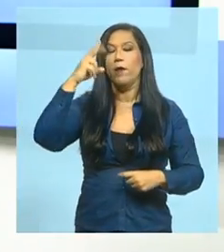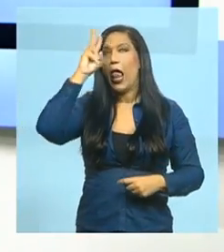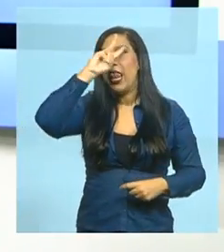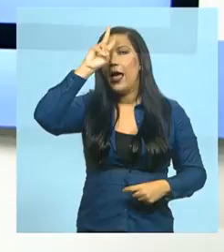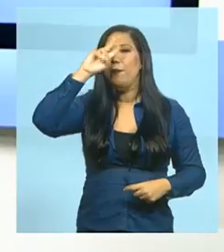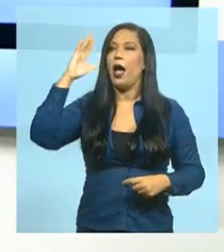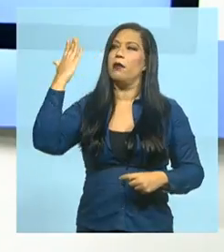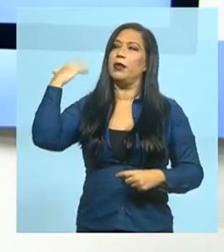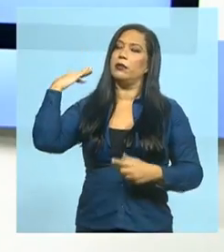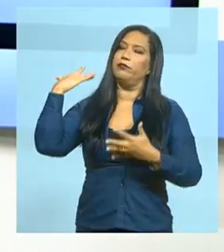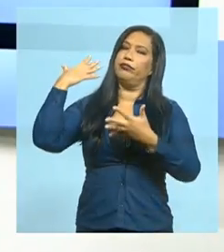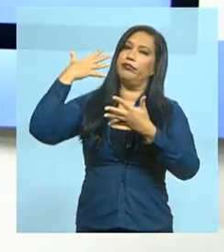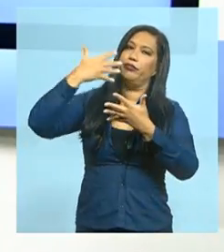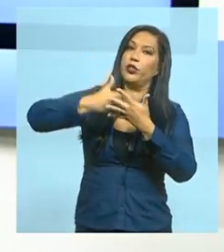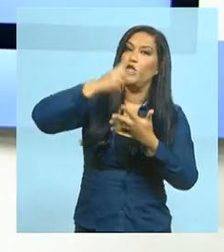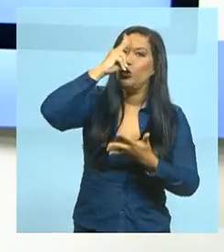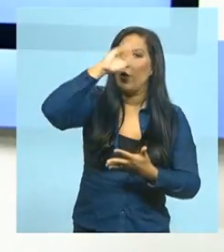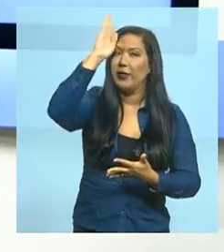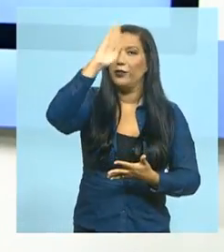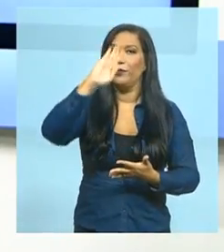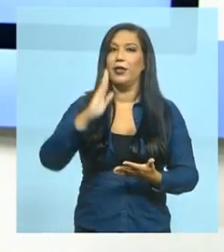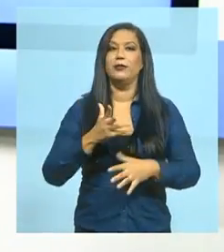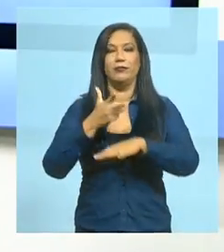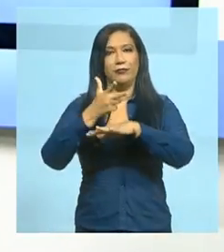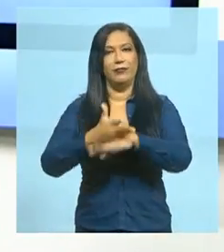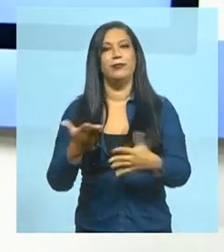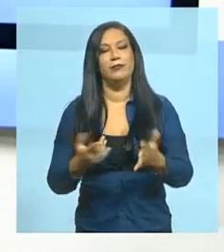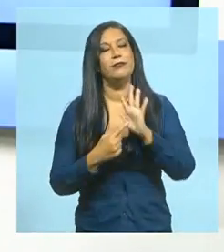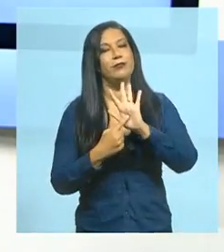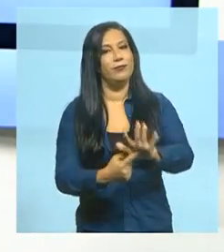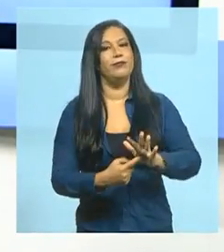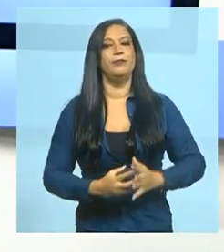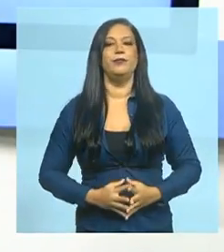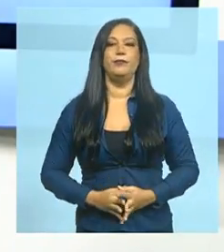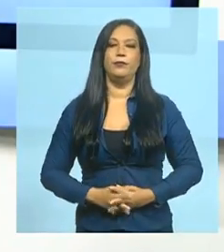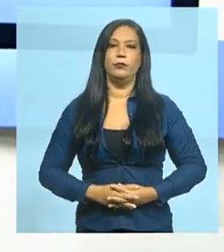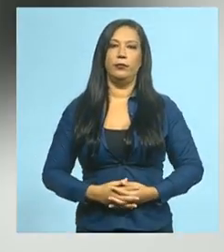passagem da história do Brasil com a reportagem de Tiago Pimenta.